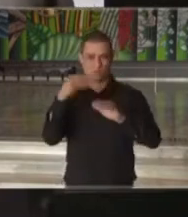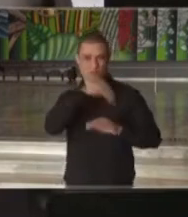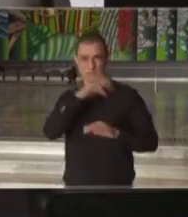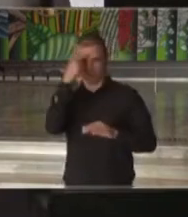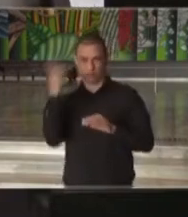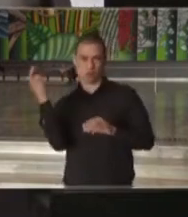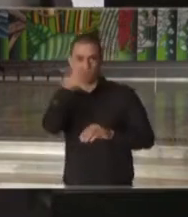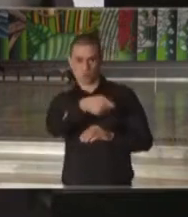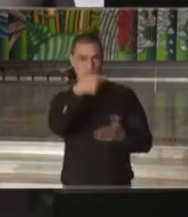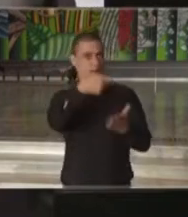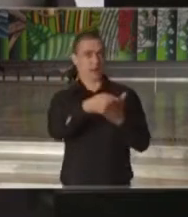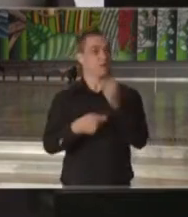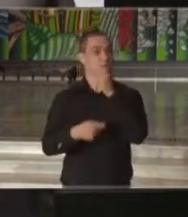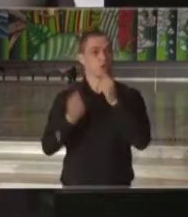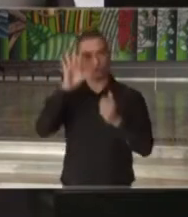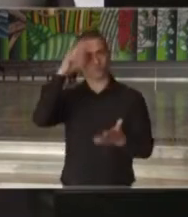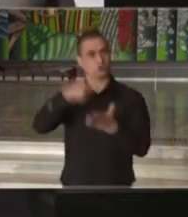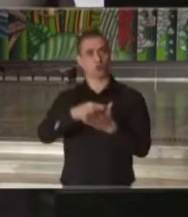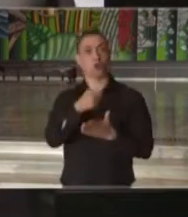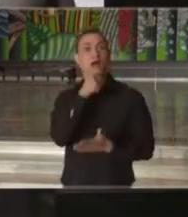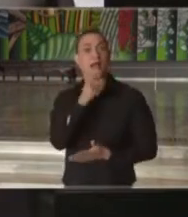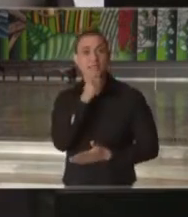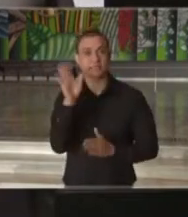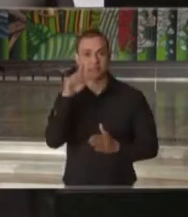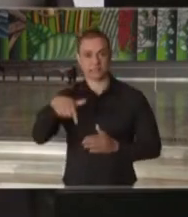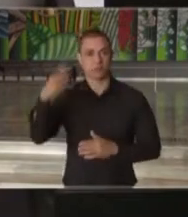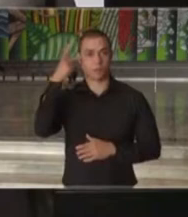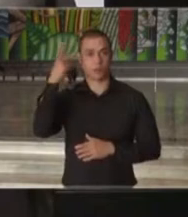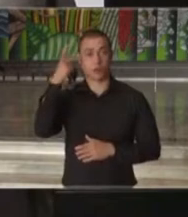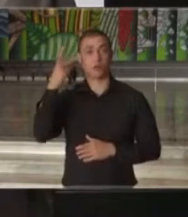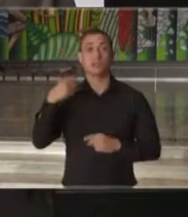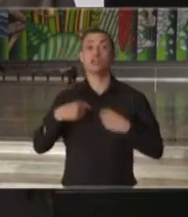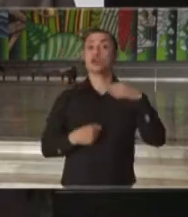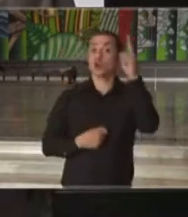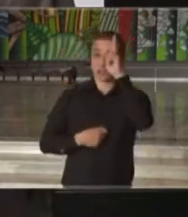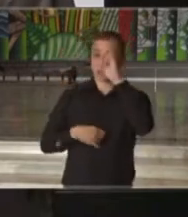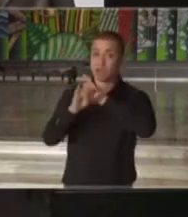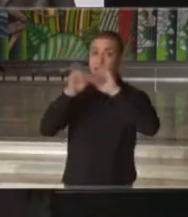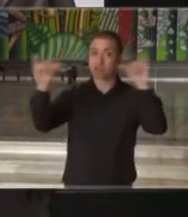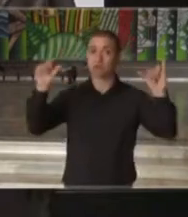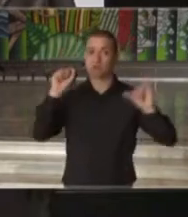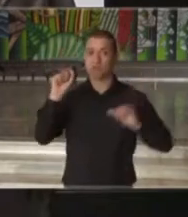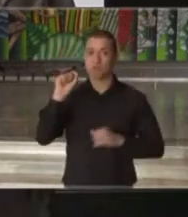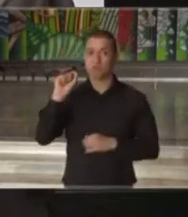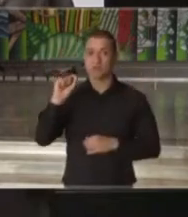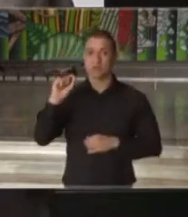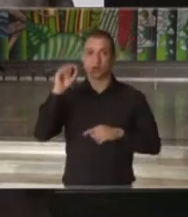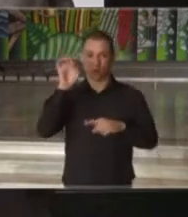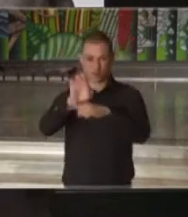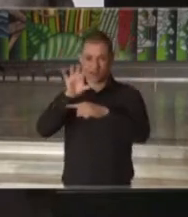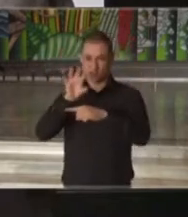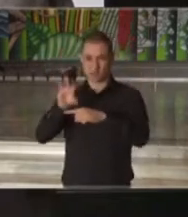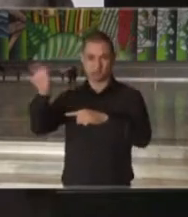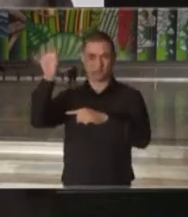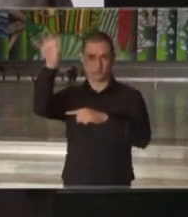decisão não será aplicada aqui em São Paulo. E lembro também, Angélica, cada estado tem as suas próprias características